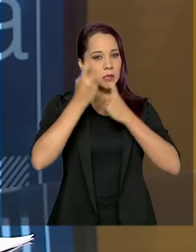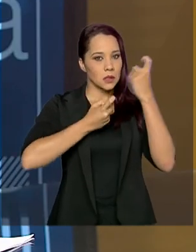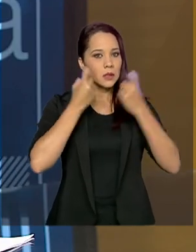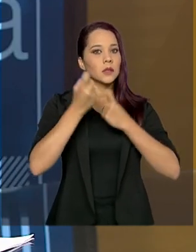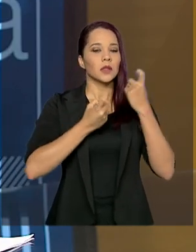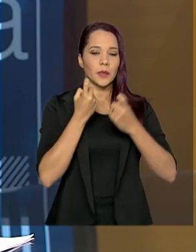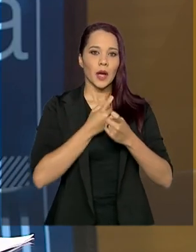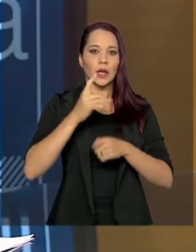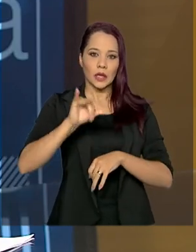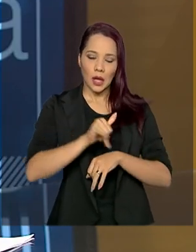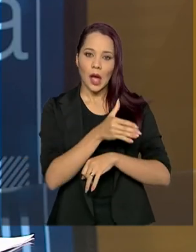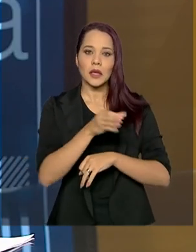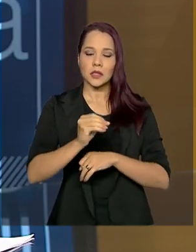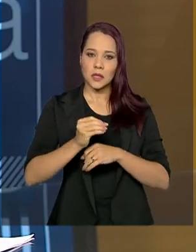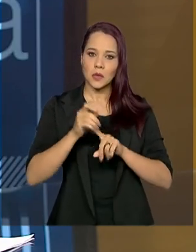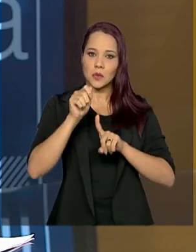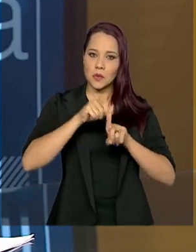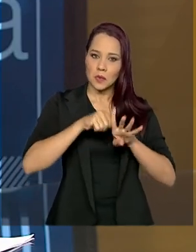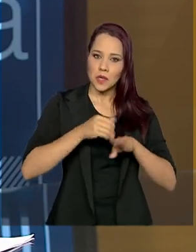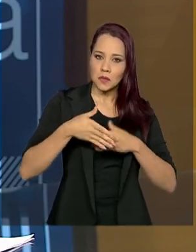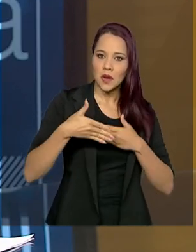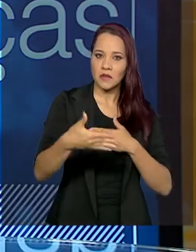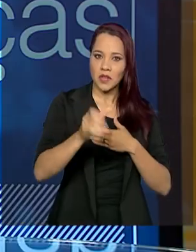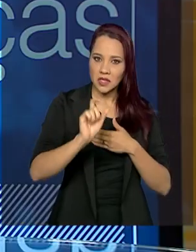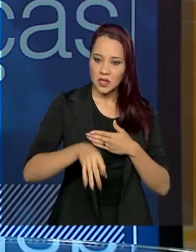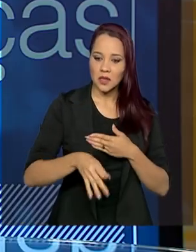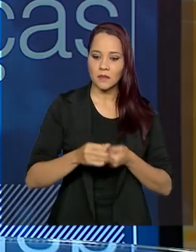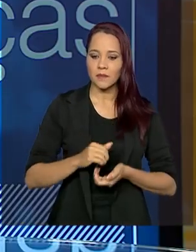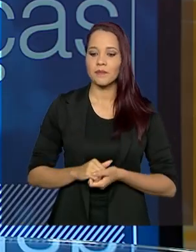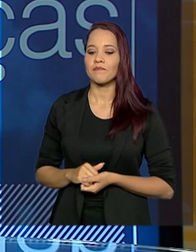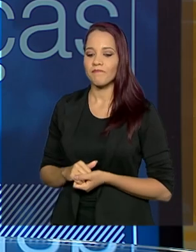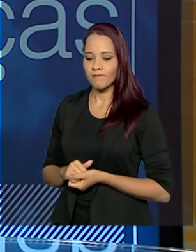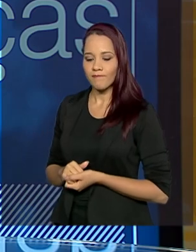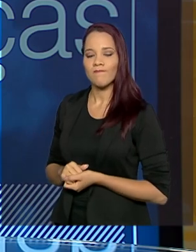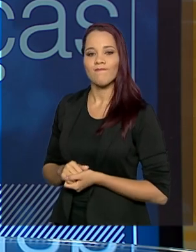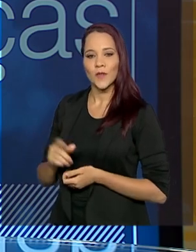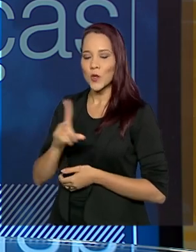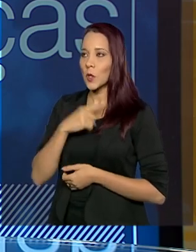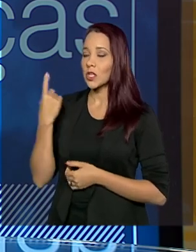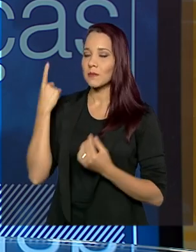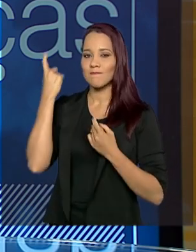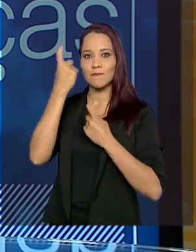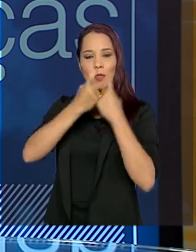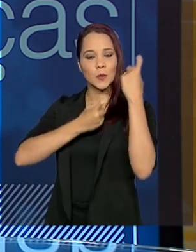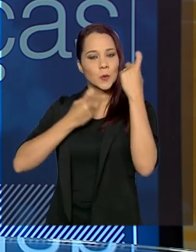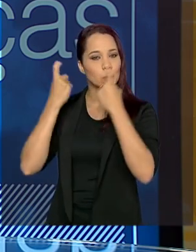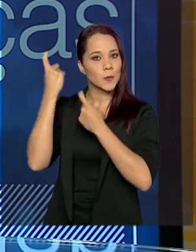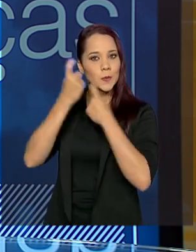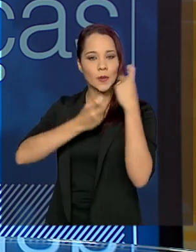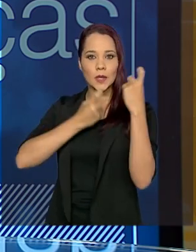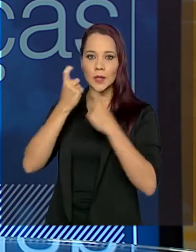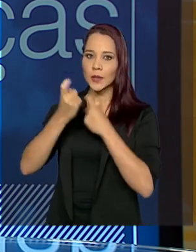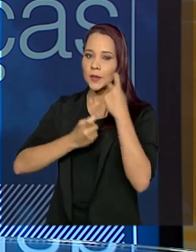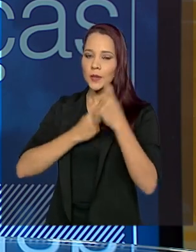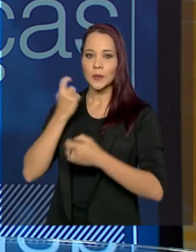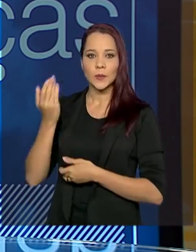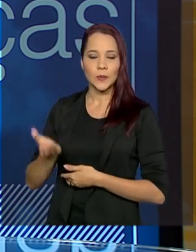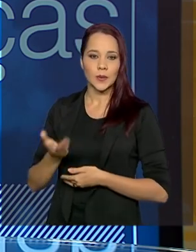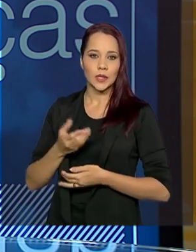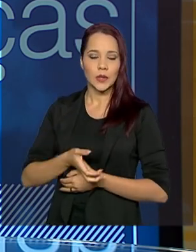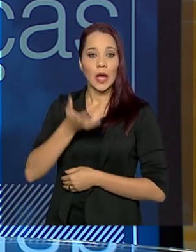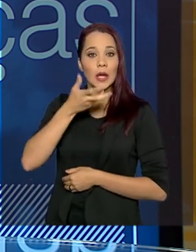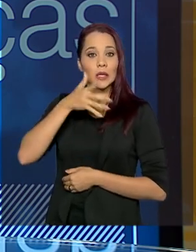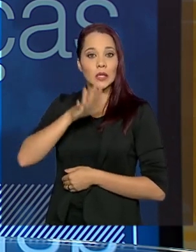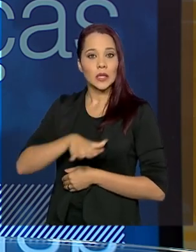e tomar ações práticas nos próximos meses. Exatamente. Nós estamos muito, muito preocupados com isso. A criança,